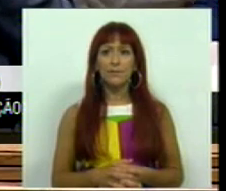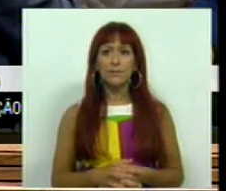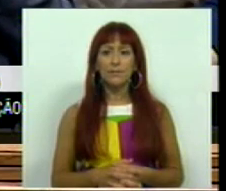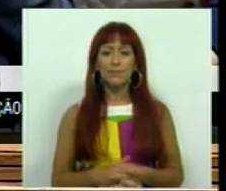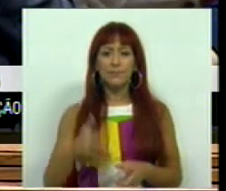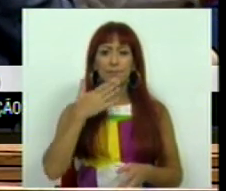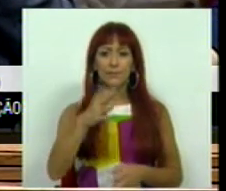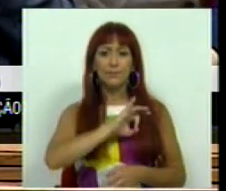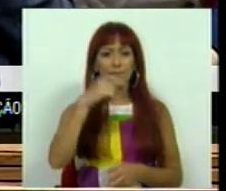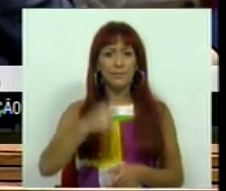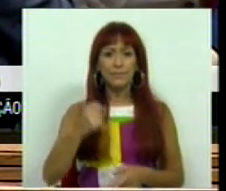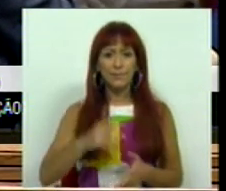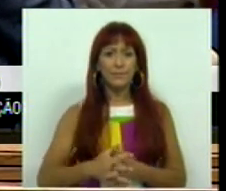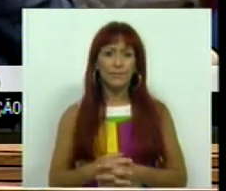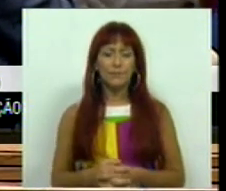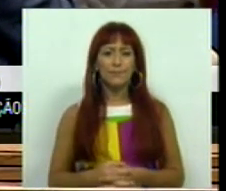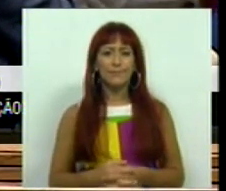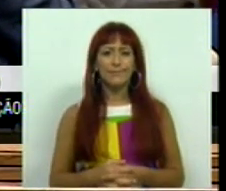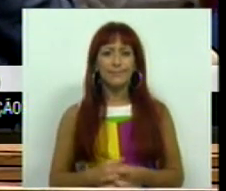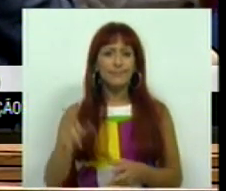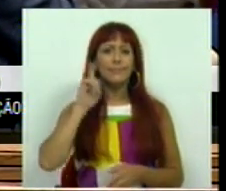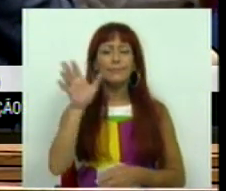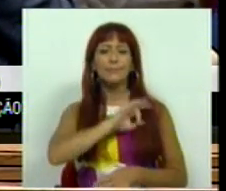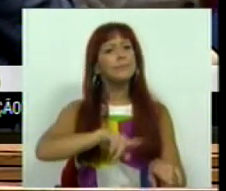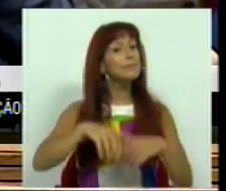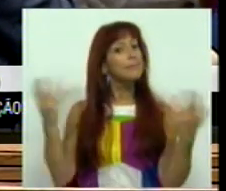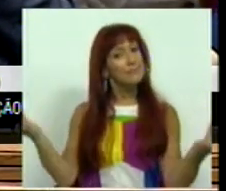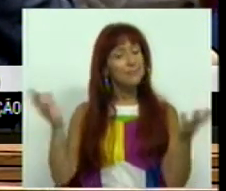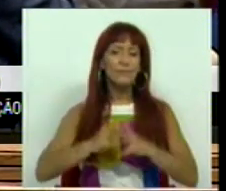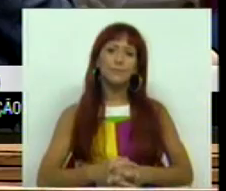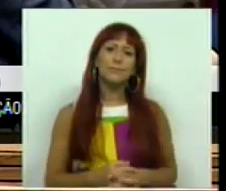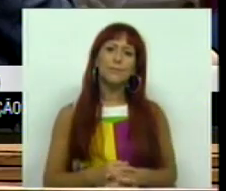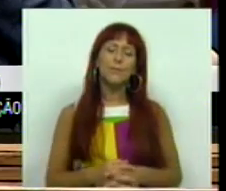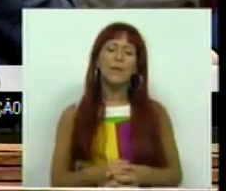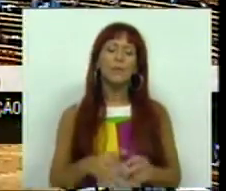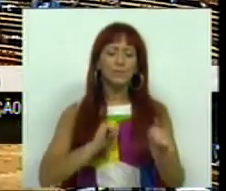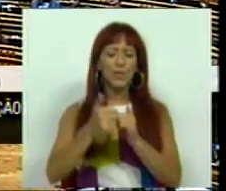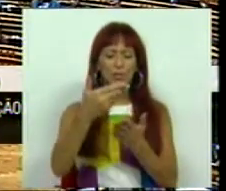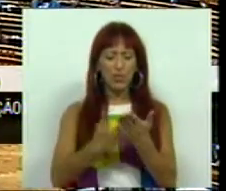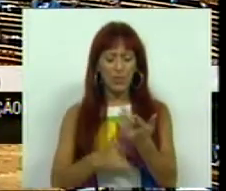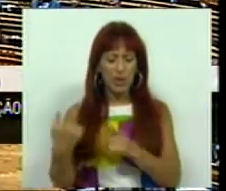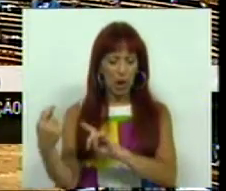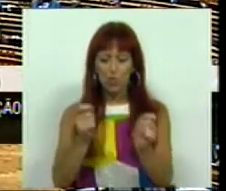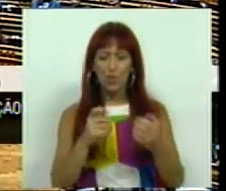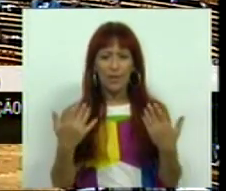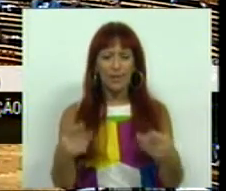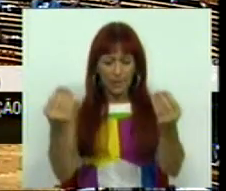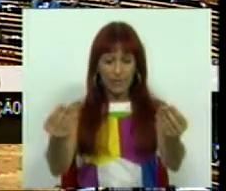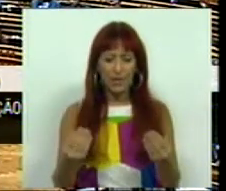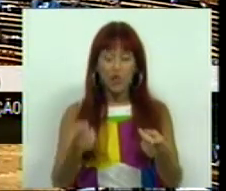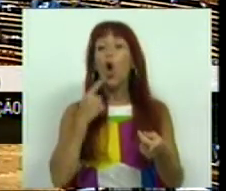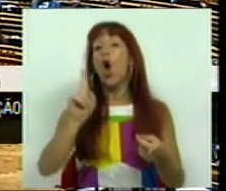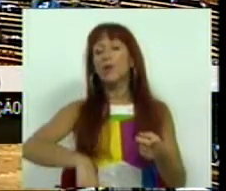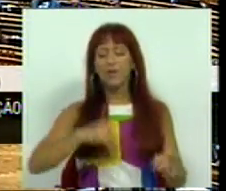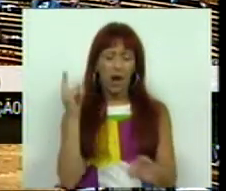Obrigado Sr. Presidente, Sras. e Srs. Deputados. Os documentos que temos hoje a discussão trazem e